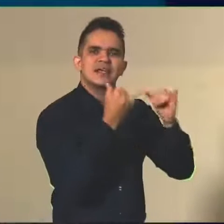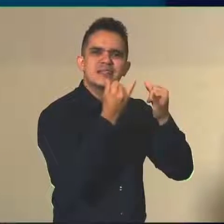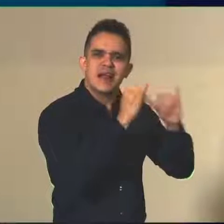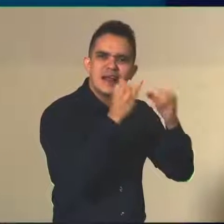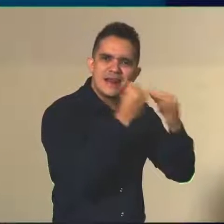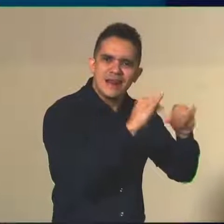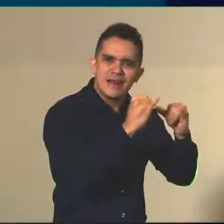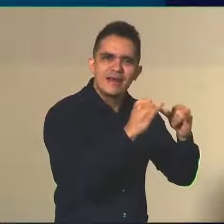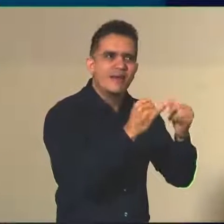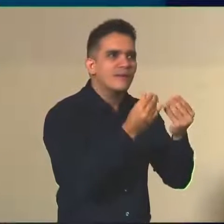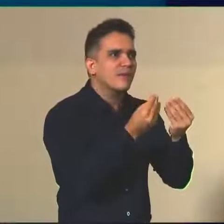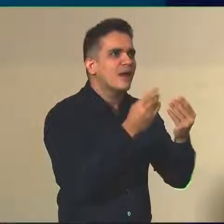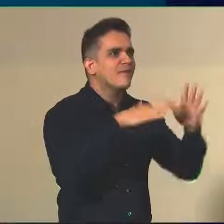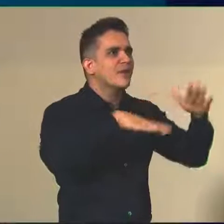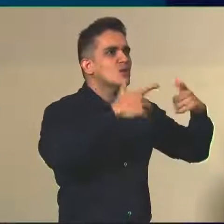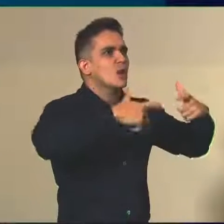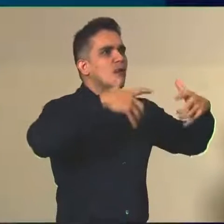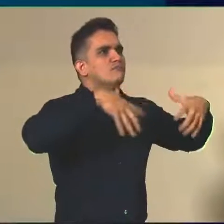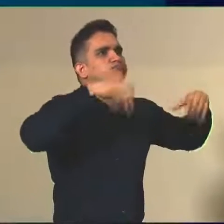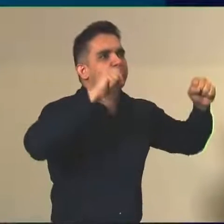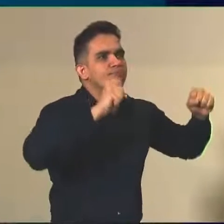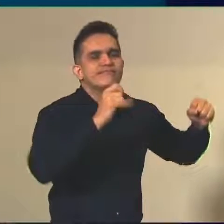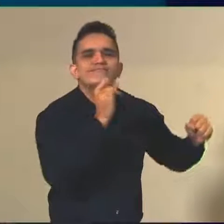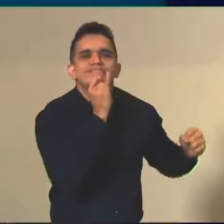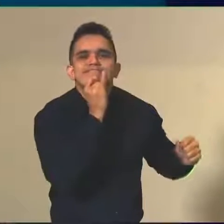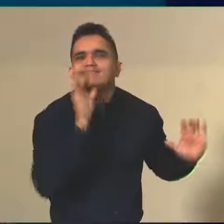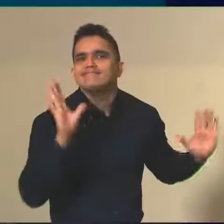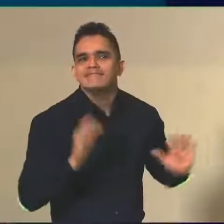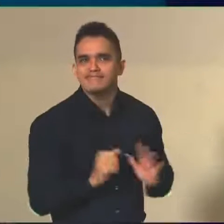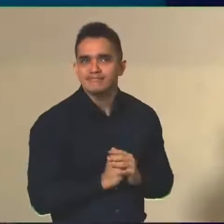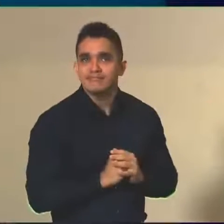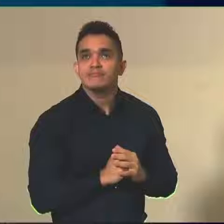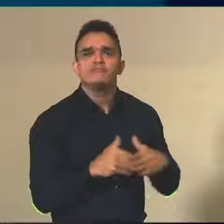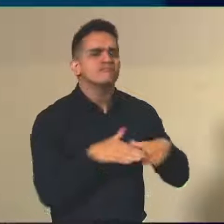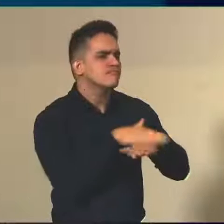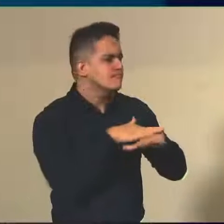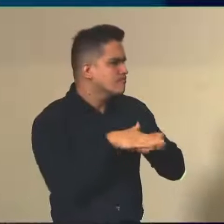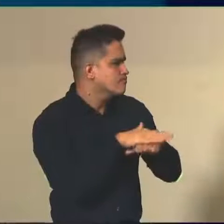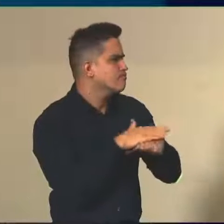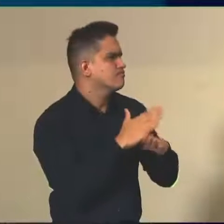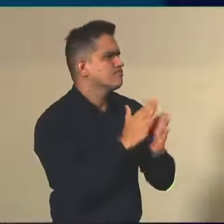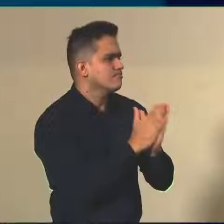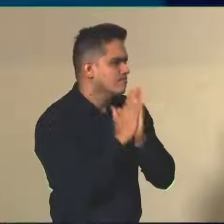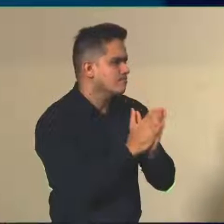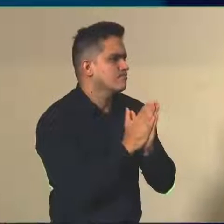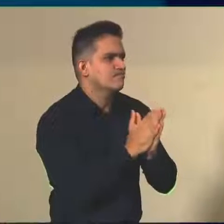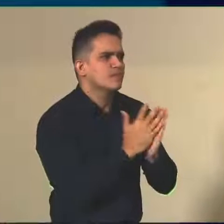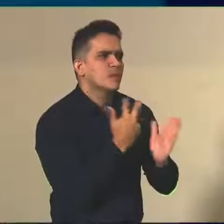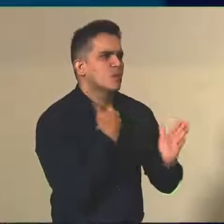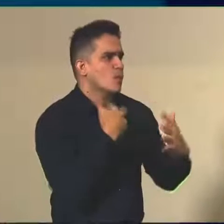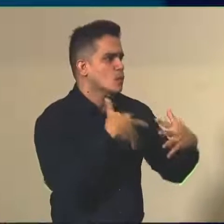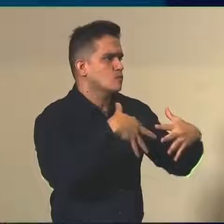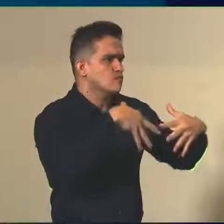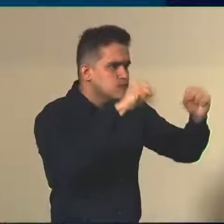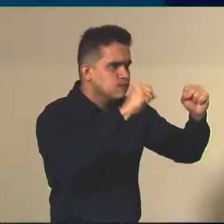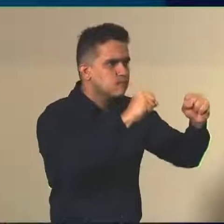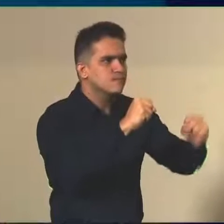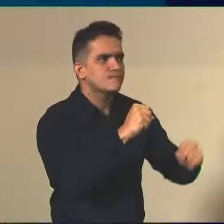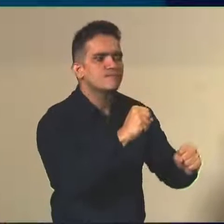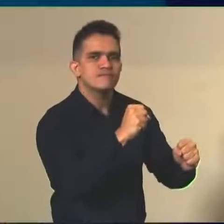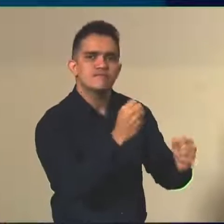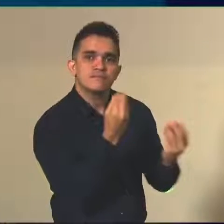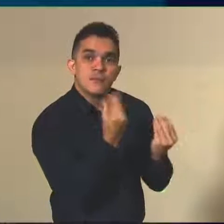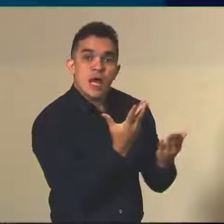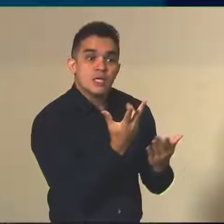energéticas das localidades, para garantir que naqueles dias não faltasse energia, por exemplo, isso é uma das medidas que é feita, de maneira